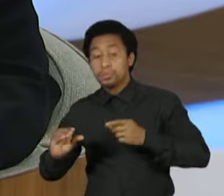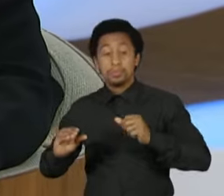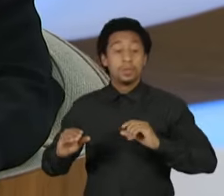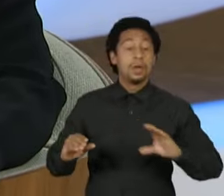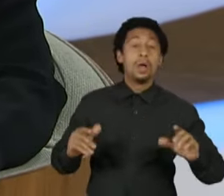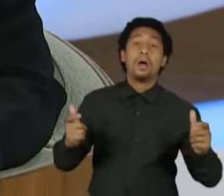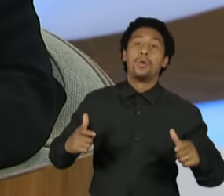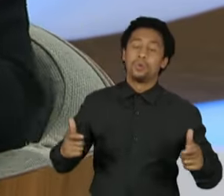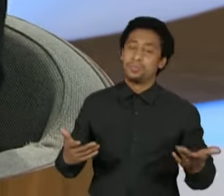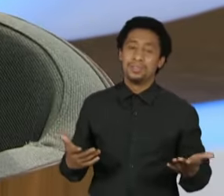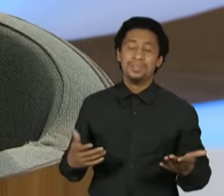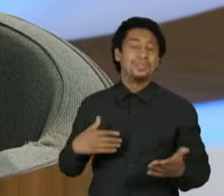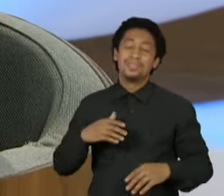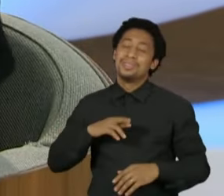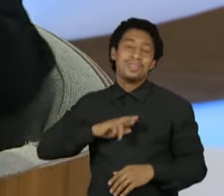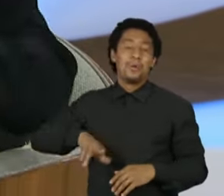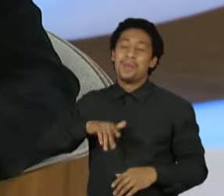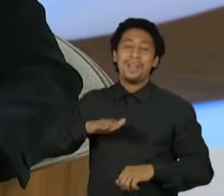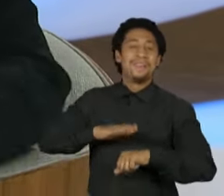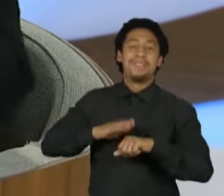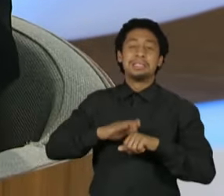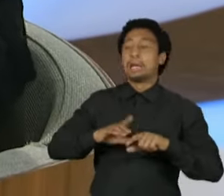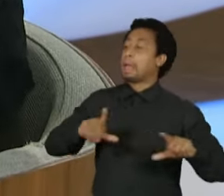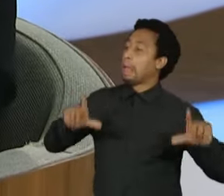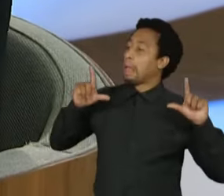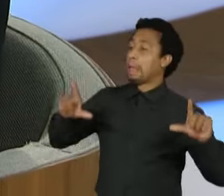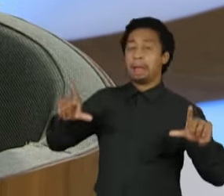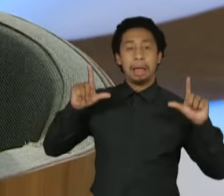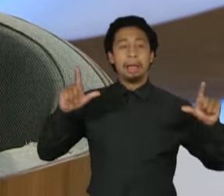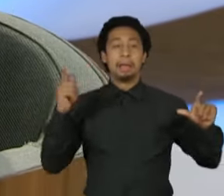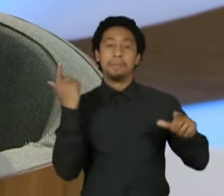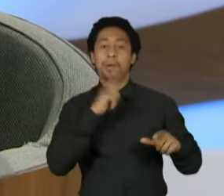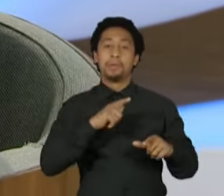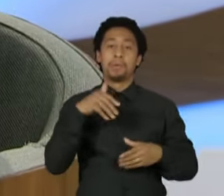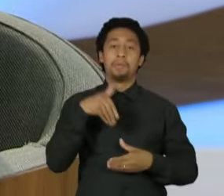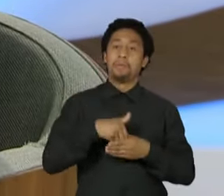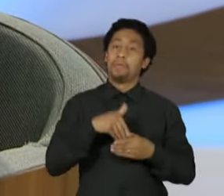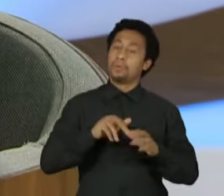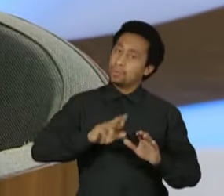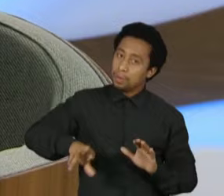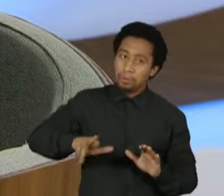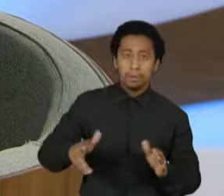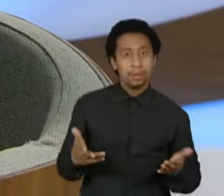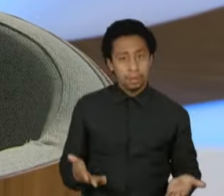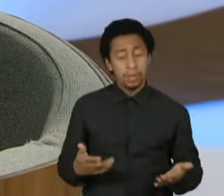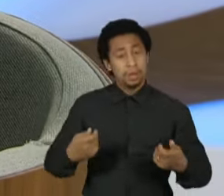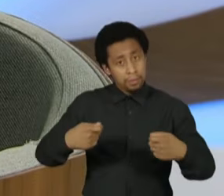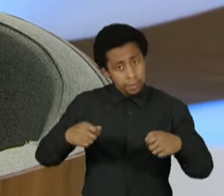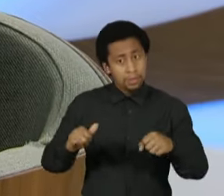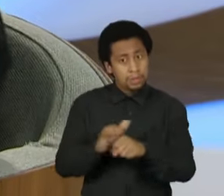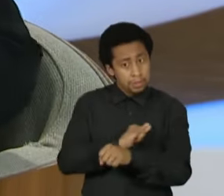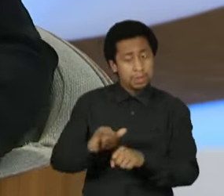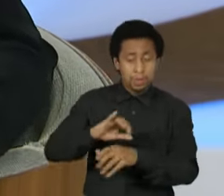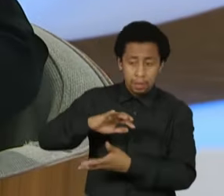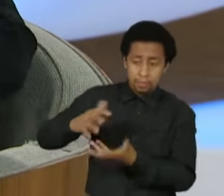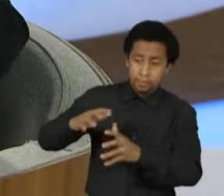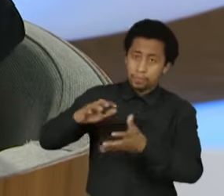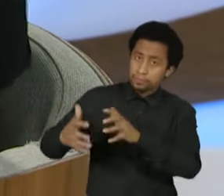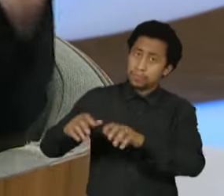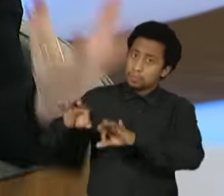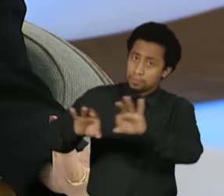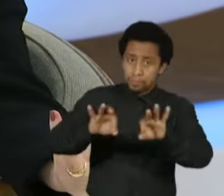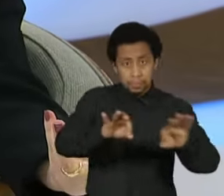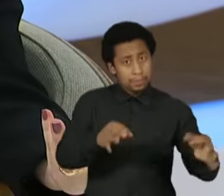eleitoral para ganhar a eleição. E é o próprio teto de gasto que vai fazer com que a gente faça, como dever de casa, as reformas que precisam ser feitas. A